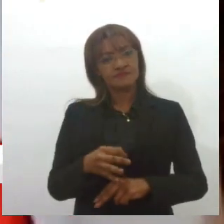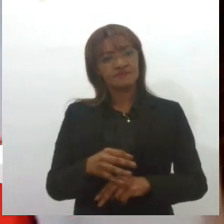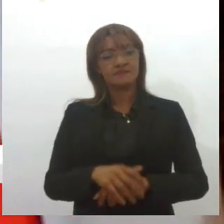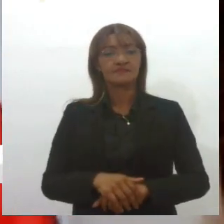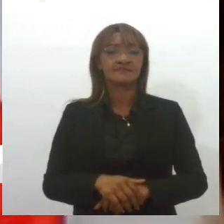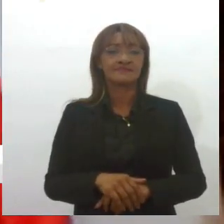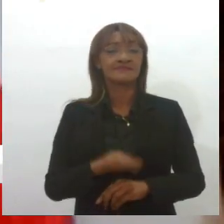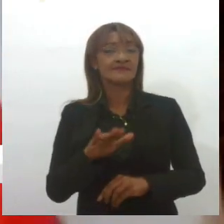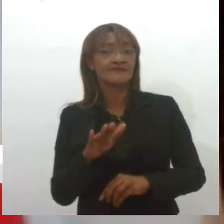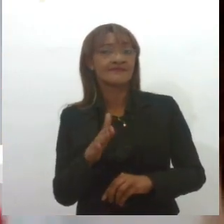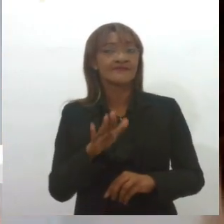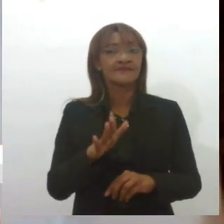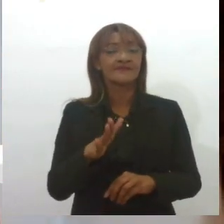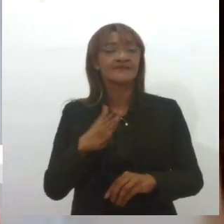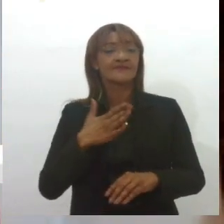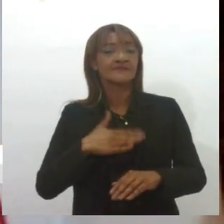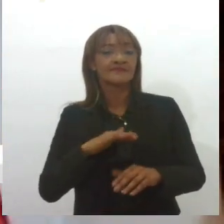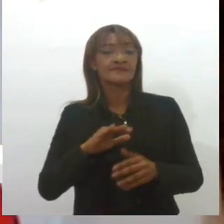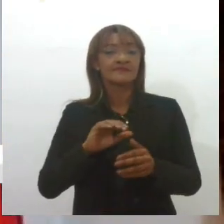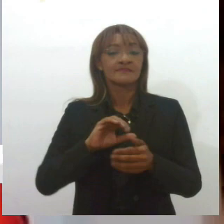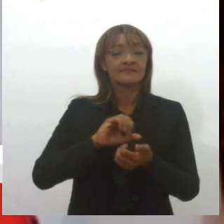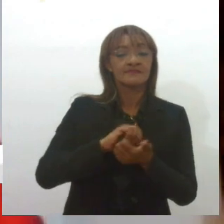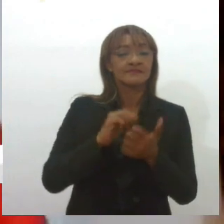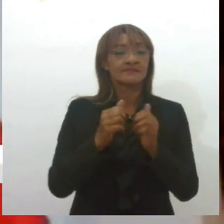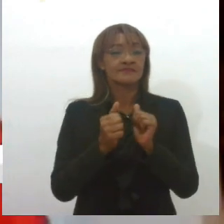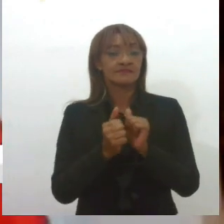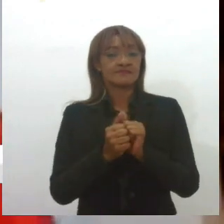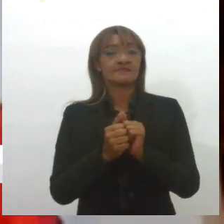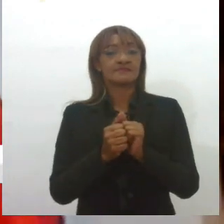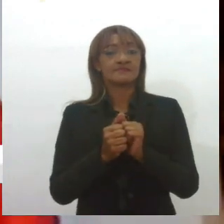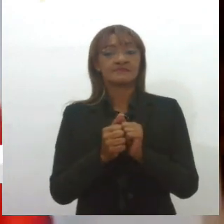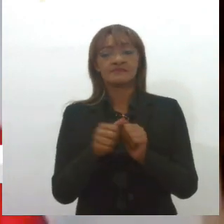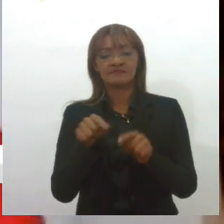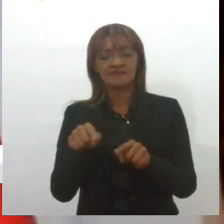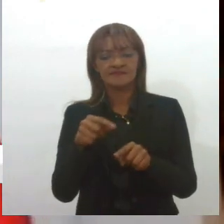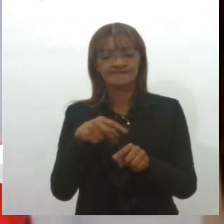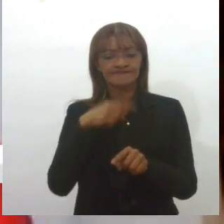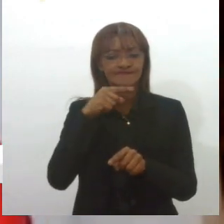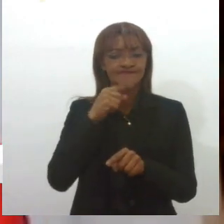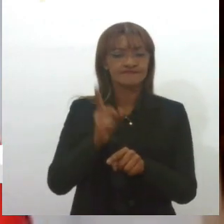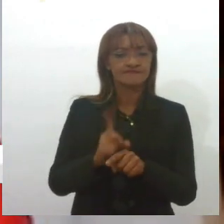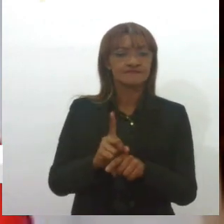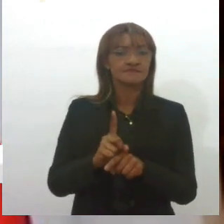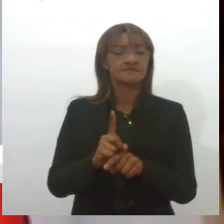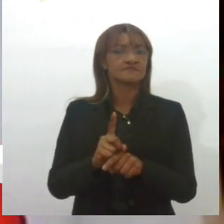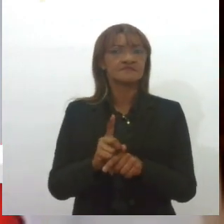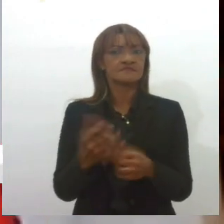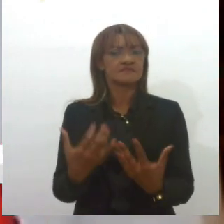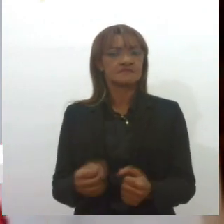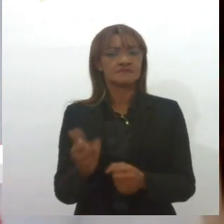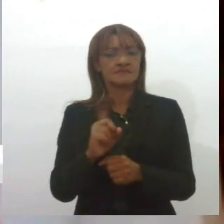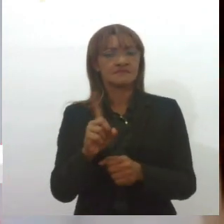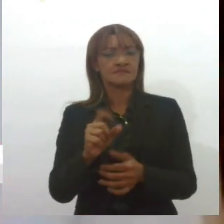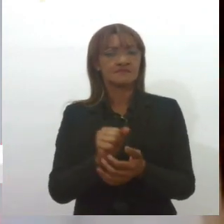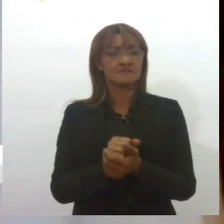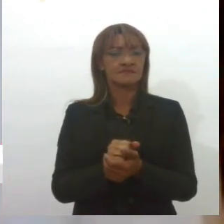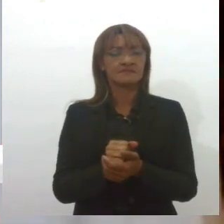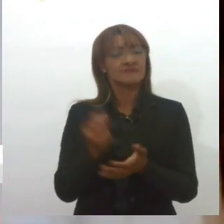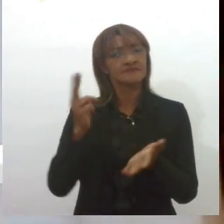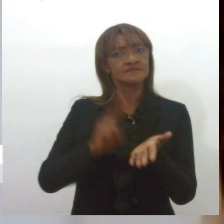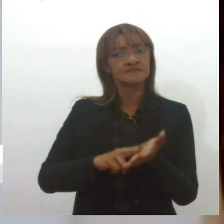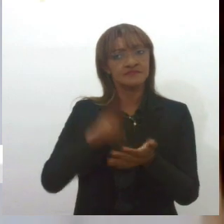a gente vai se encolhendo, daqui a pouco você sai daquele casulo, e não cabe mais, e você diz, não, não, é sem senhor, não senhor,